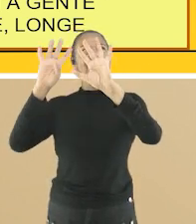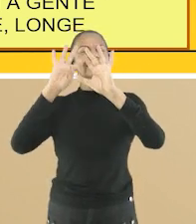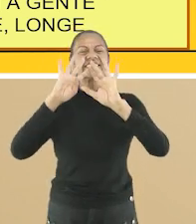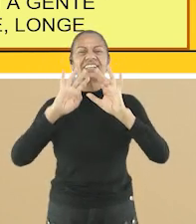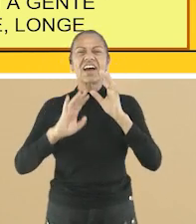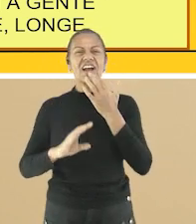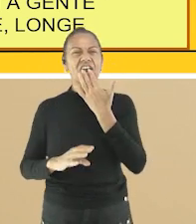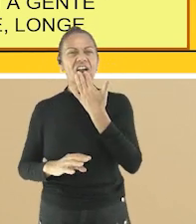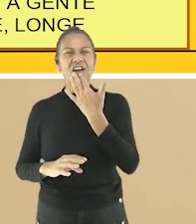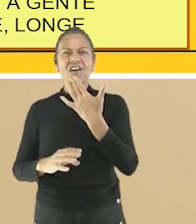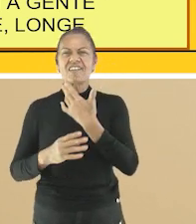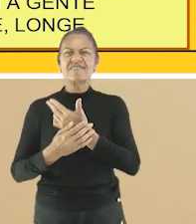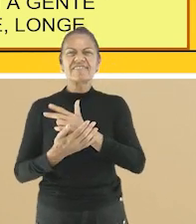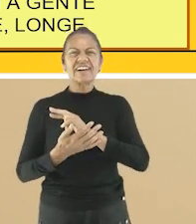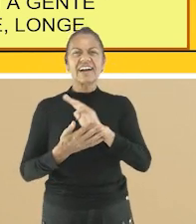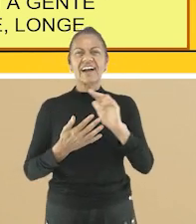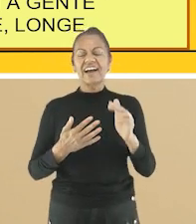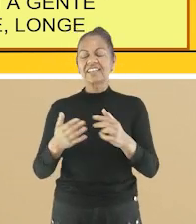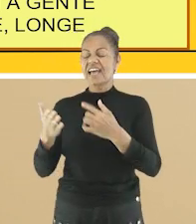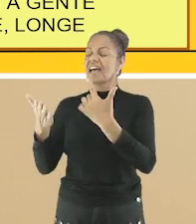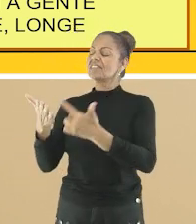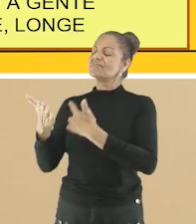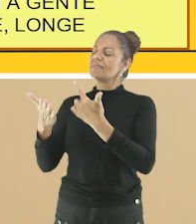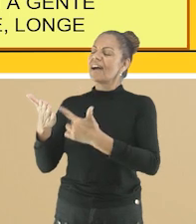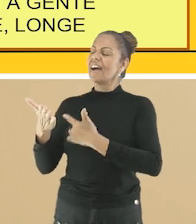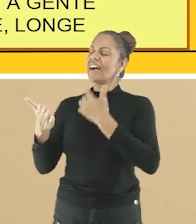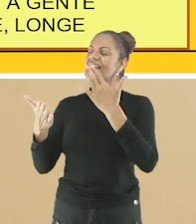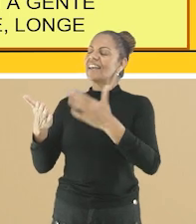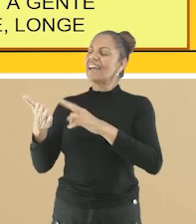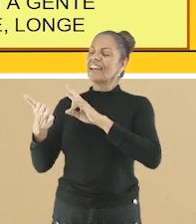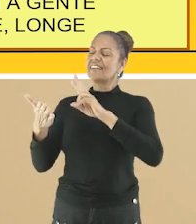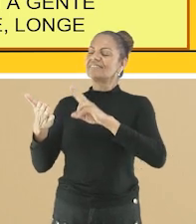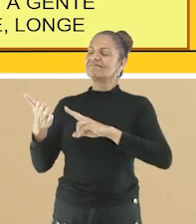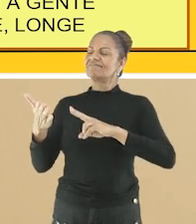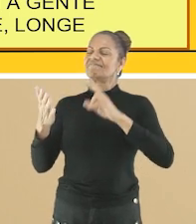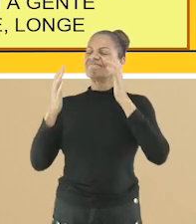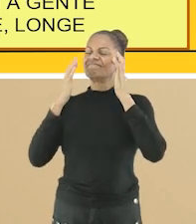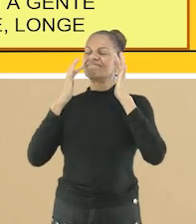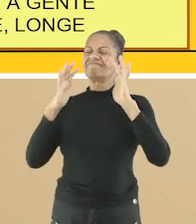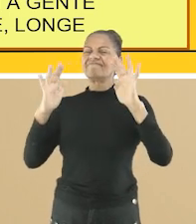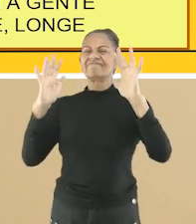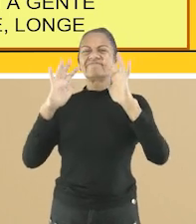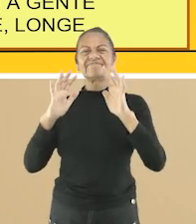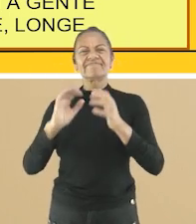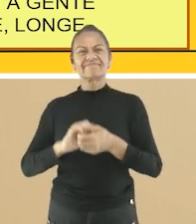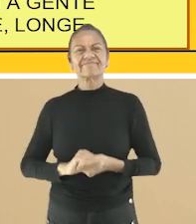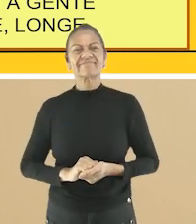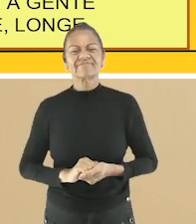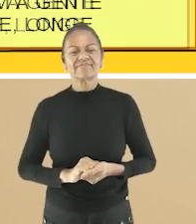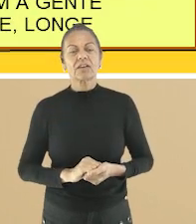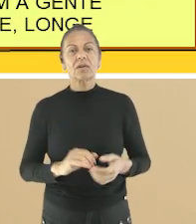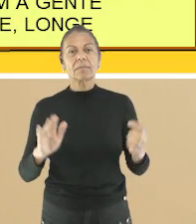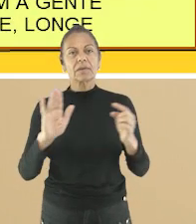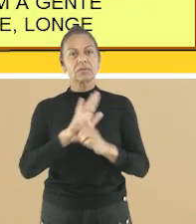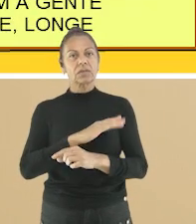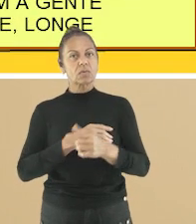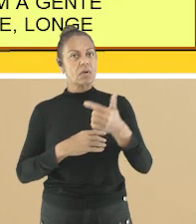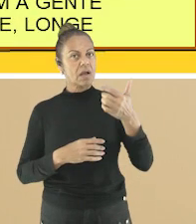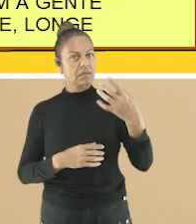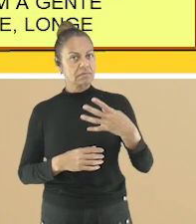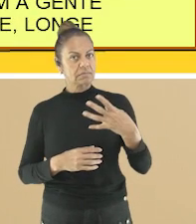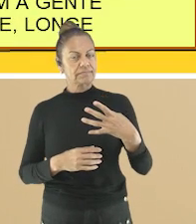Quer dizer que podemos sonhar nas páginas do livro Agora, vamos para a questão de número 4